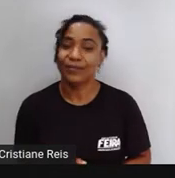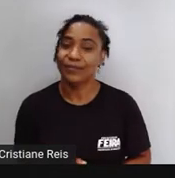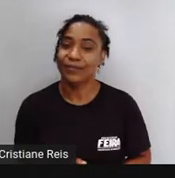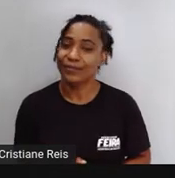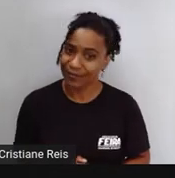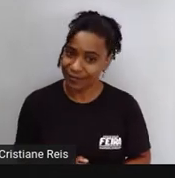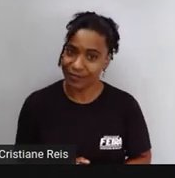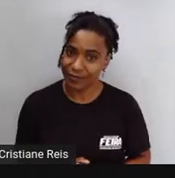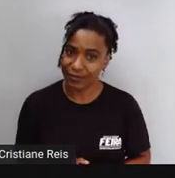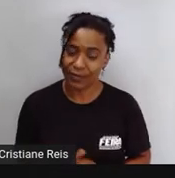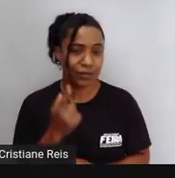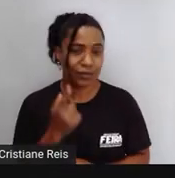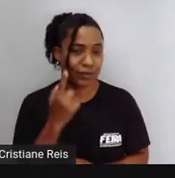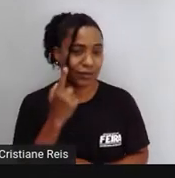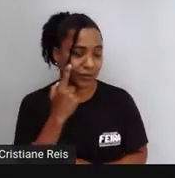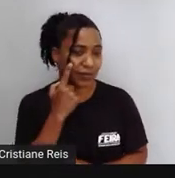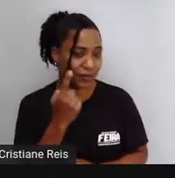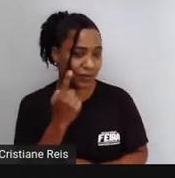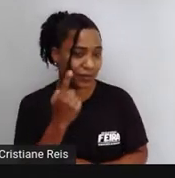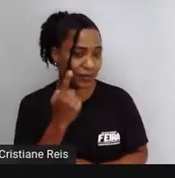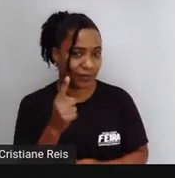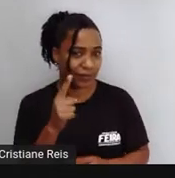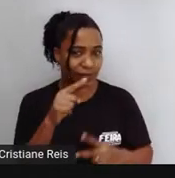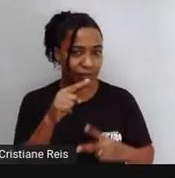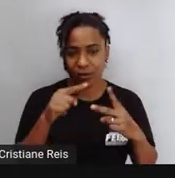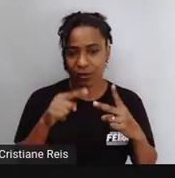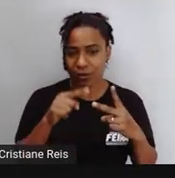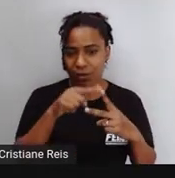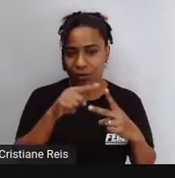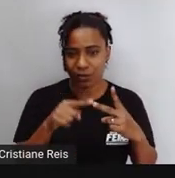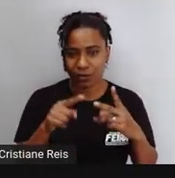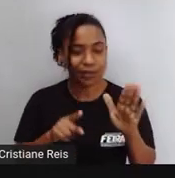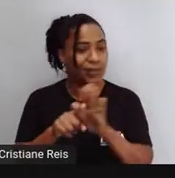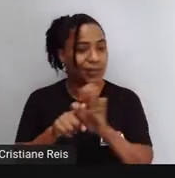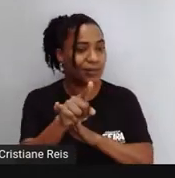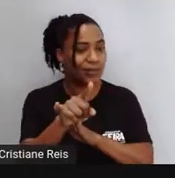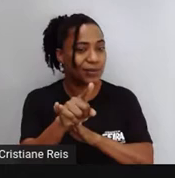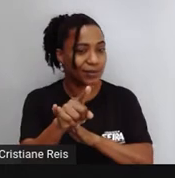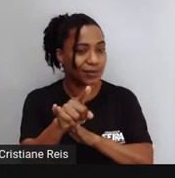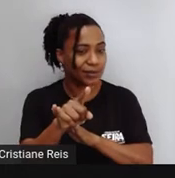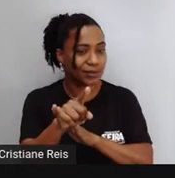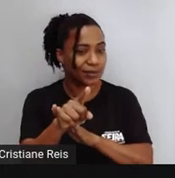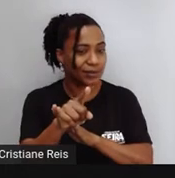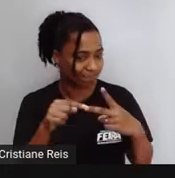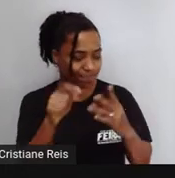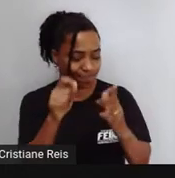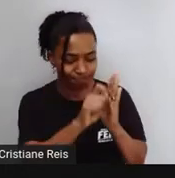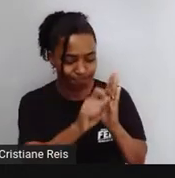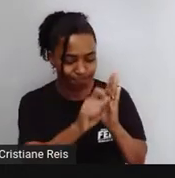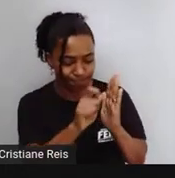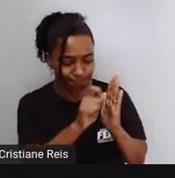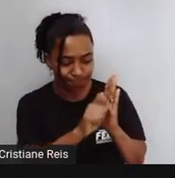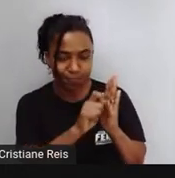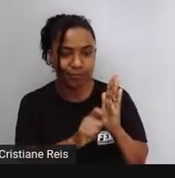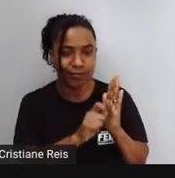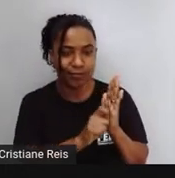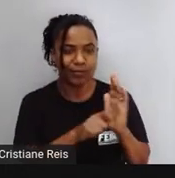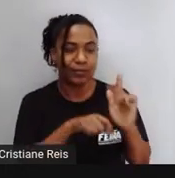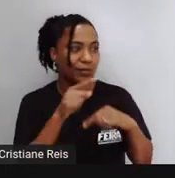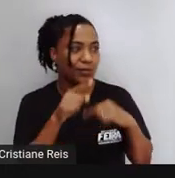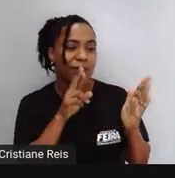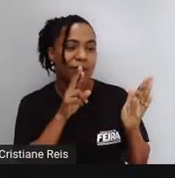Olhe as perguntas que vão direcionar o nosso encontro de hoje. Anote-as em seu caderno e